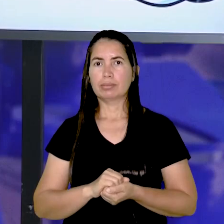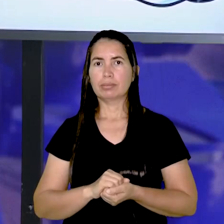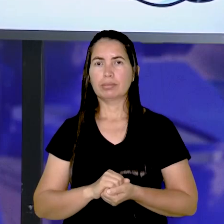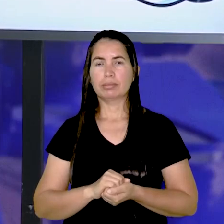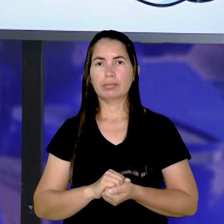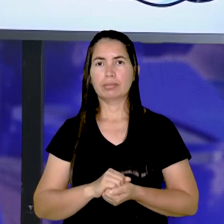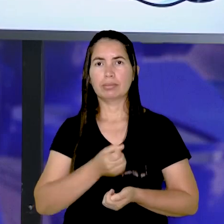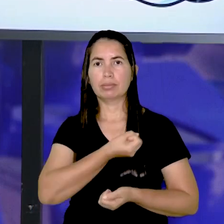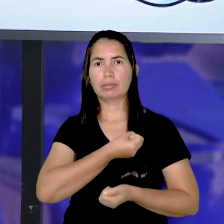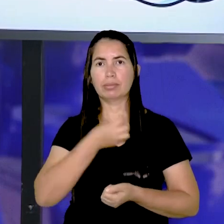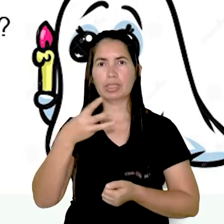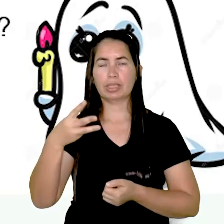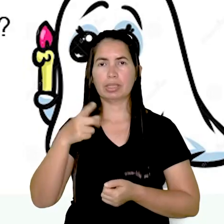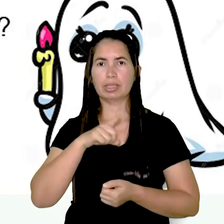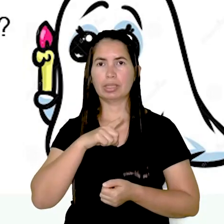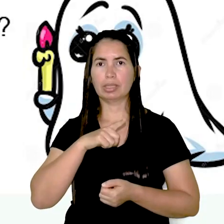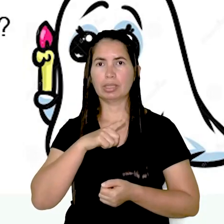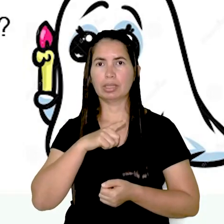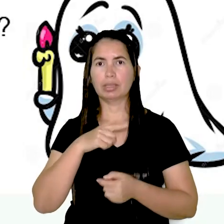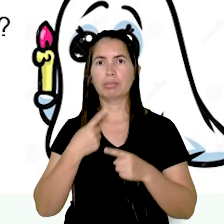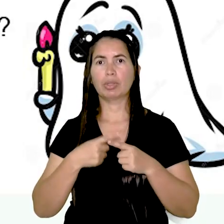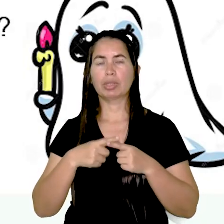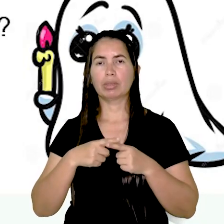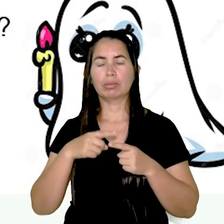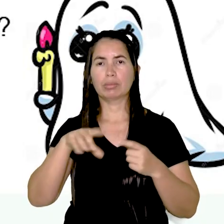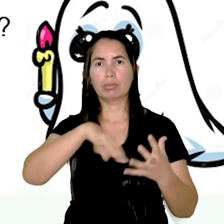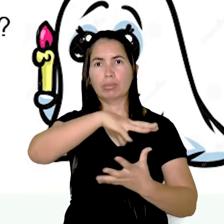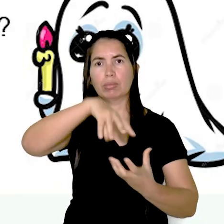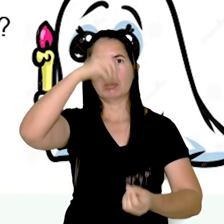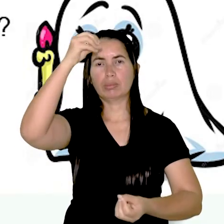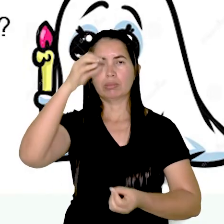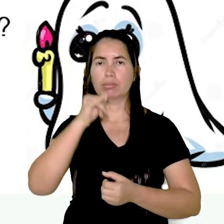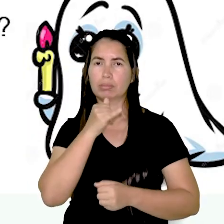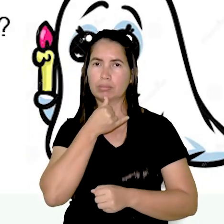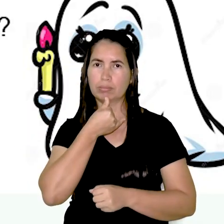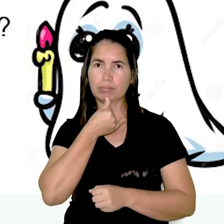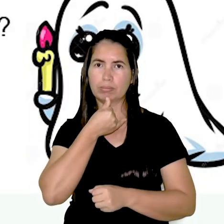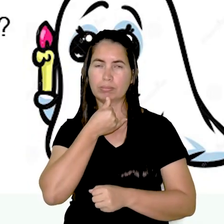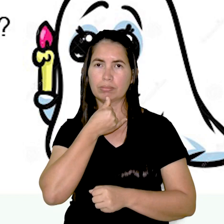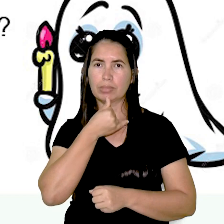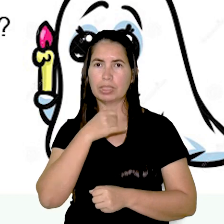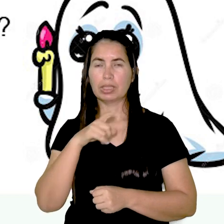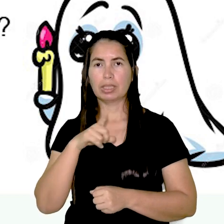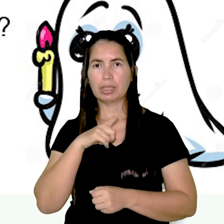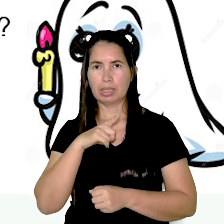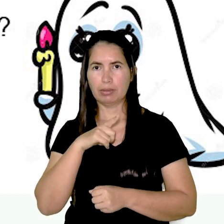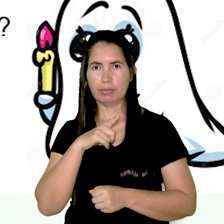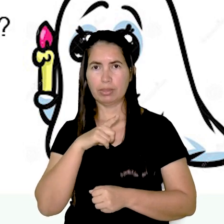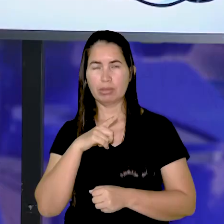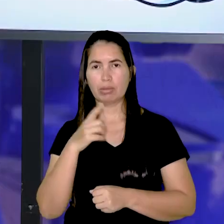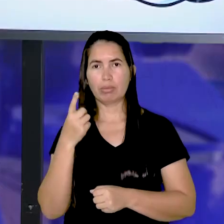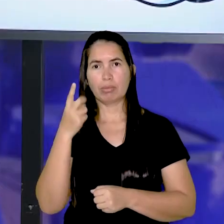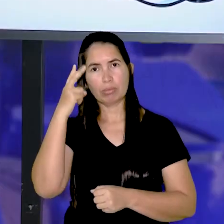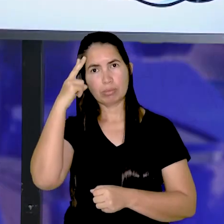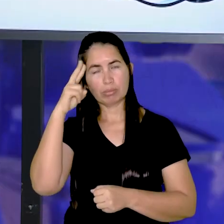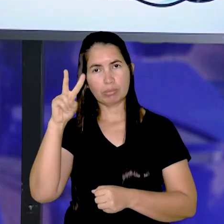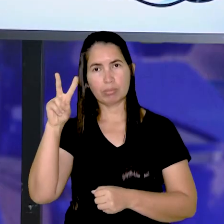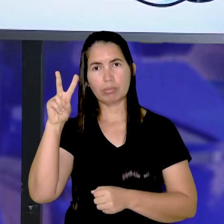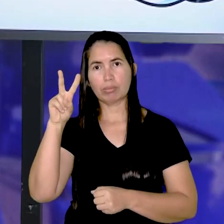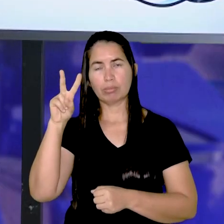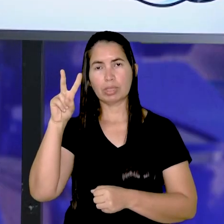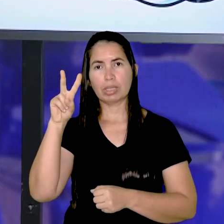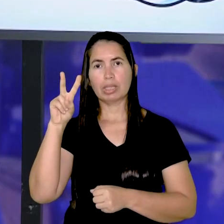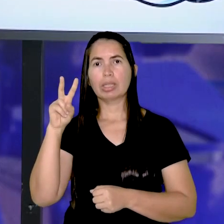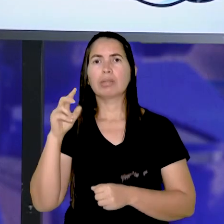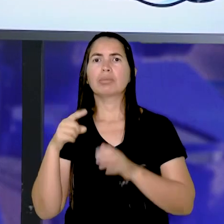No quesito número três, tem. Por que os fantasmas estavam tristes? Teve um enredo, né, nessa história, que eles